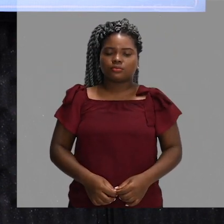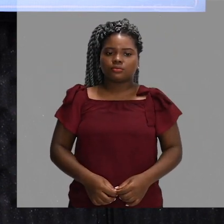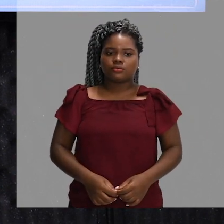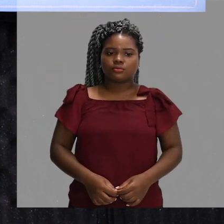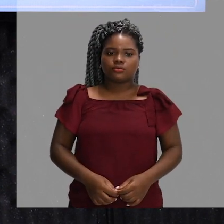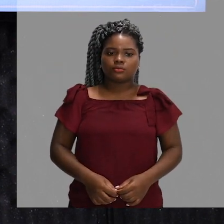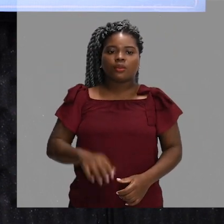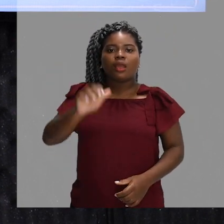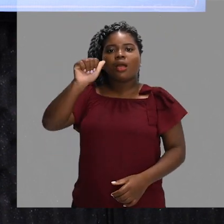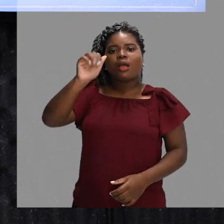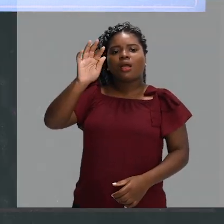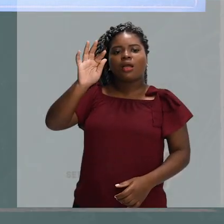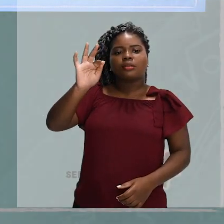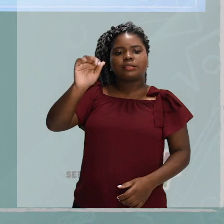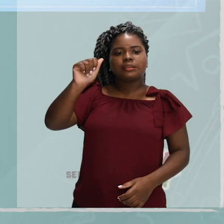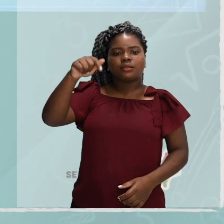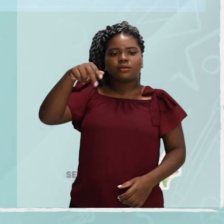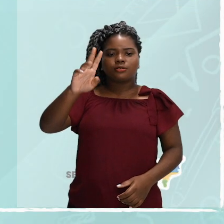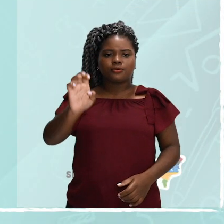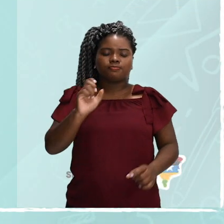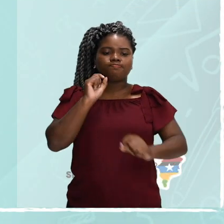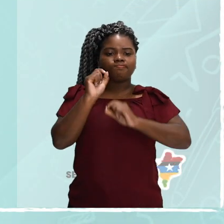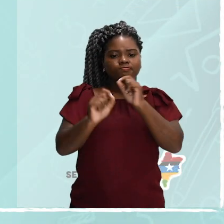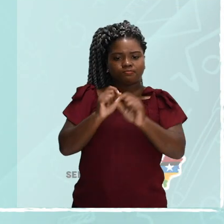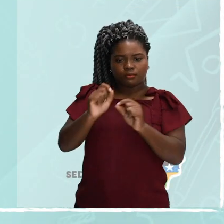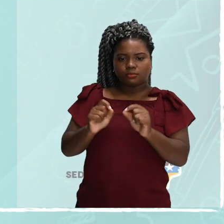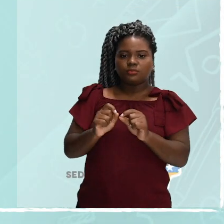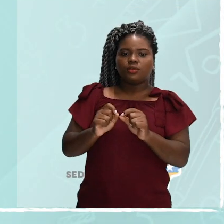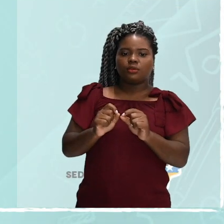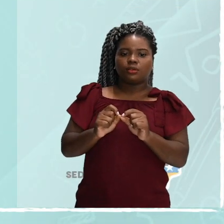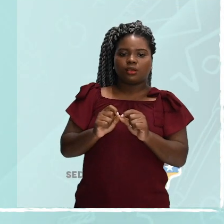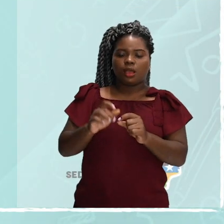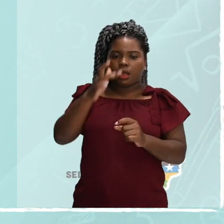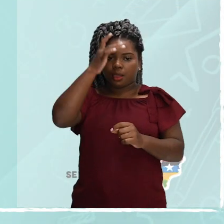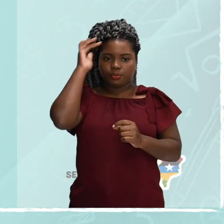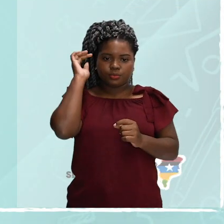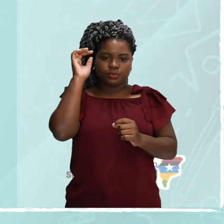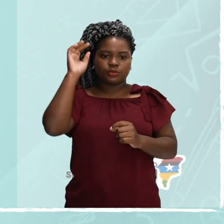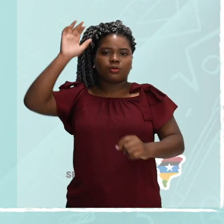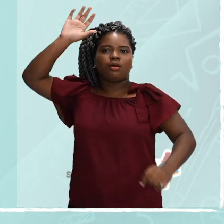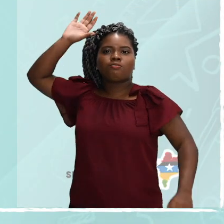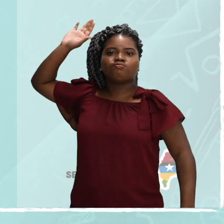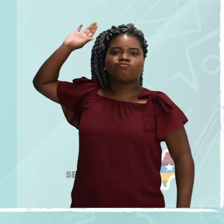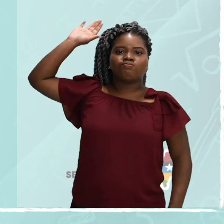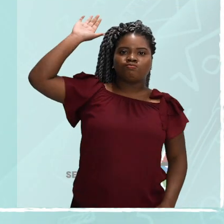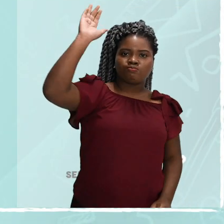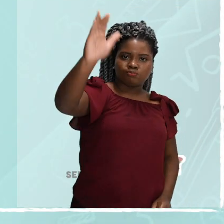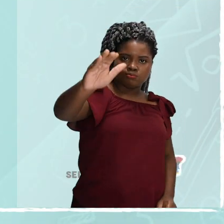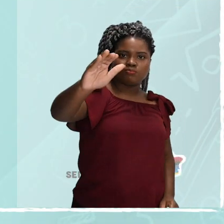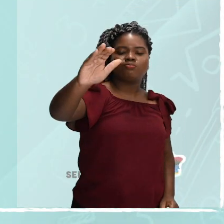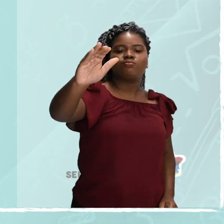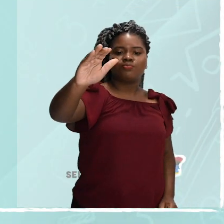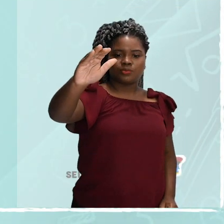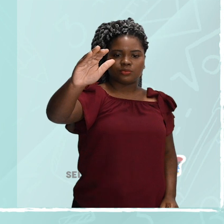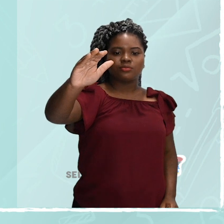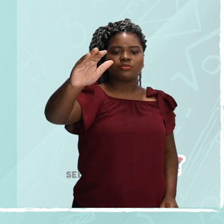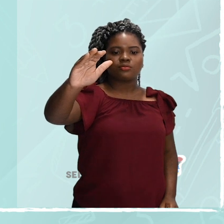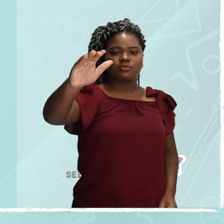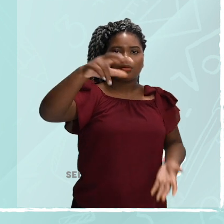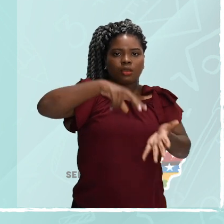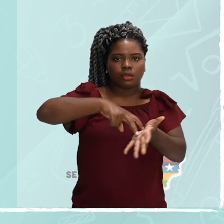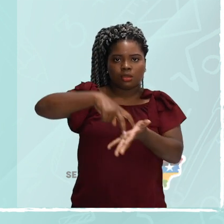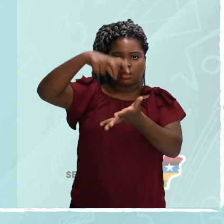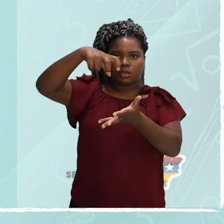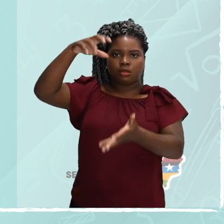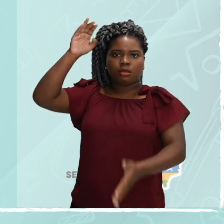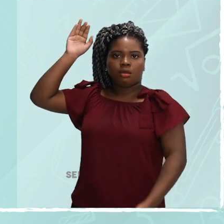E o ataque? É quando o jogador dá o último toque para o campo adversário. Fazendo um salto vertical e